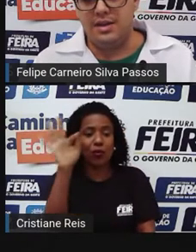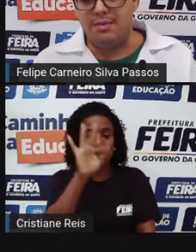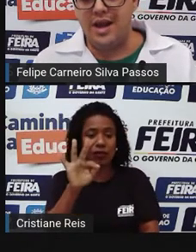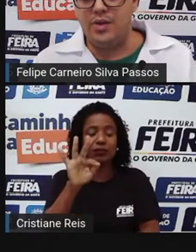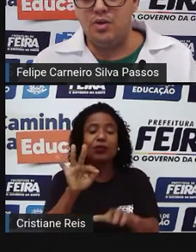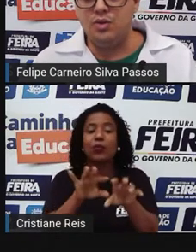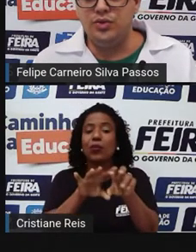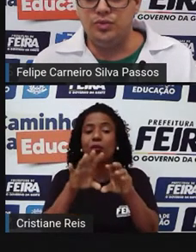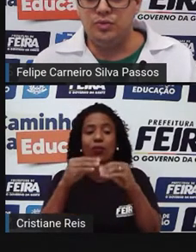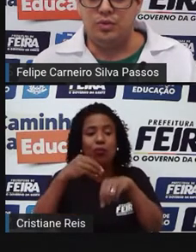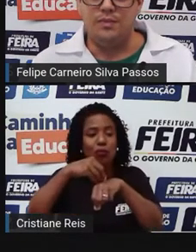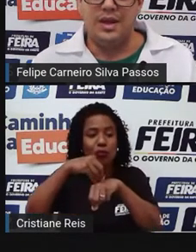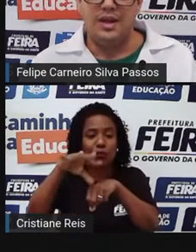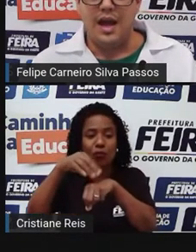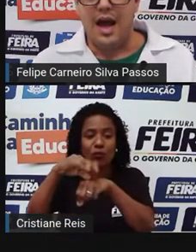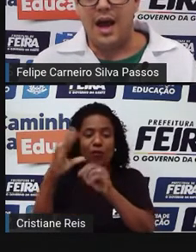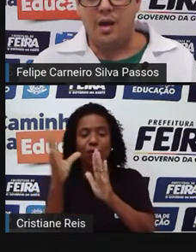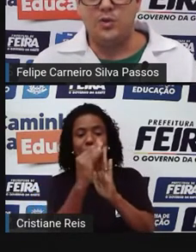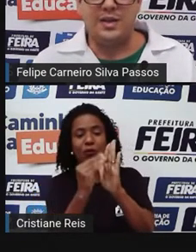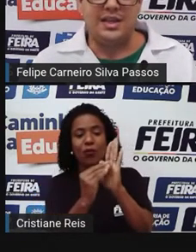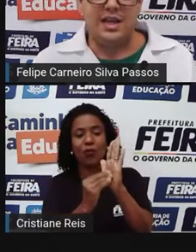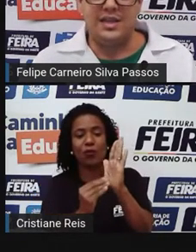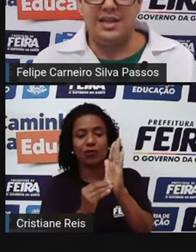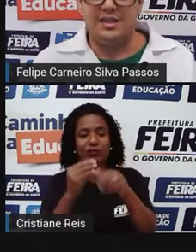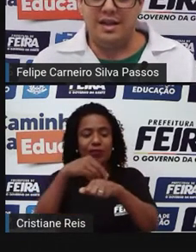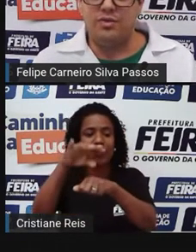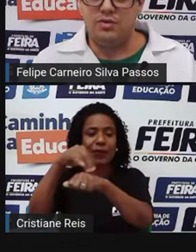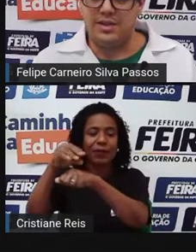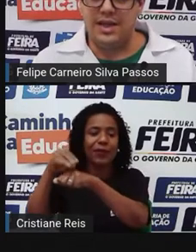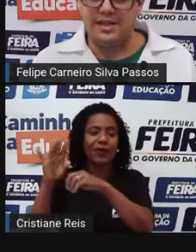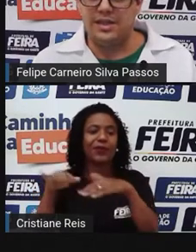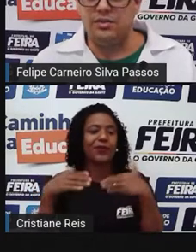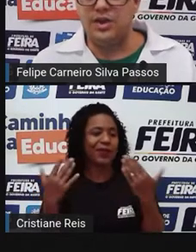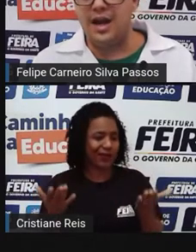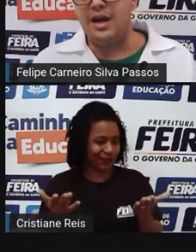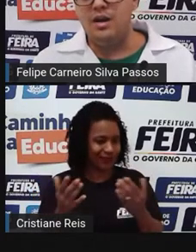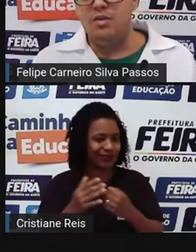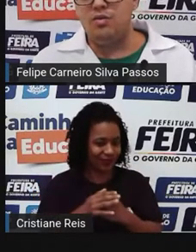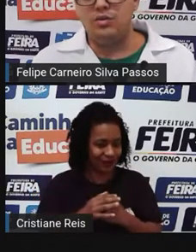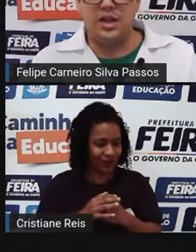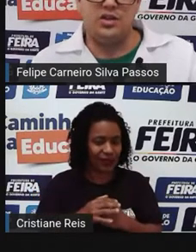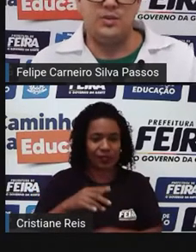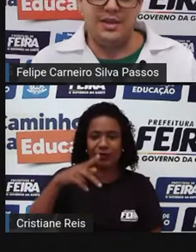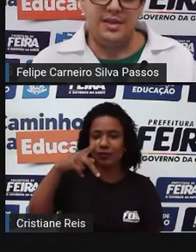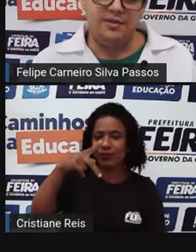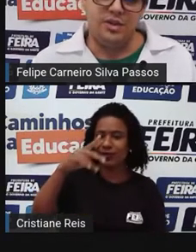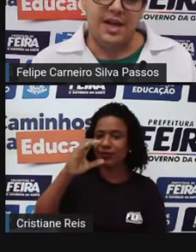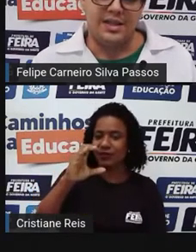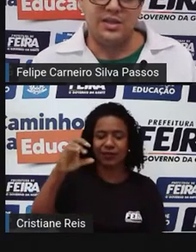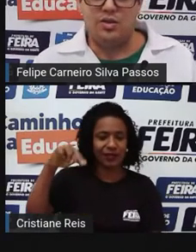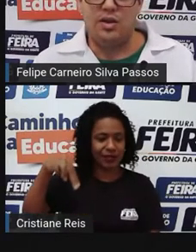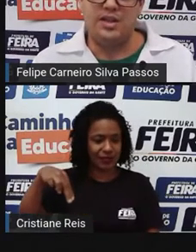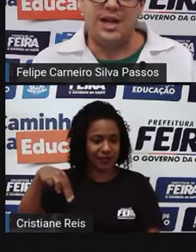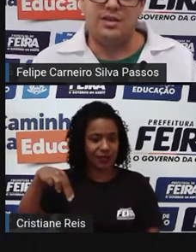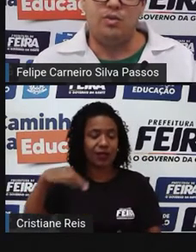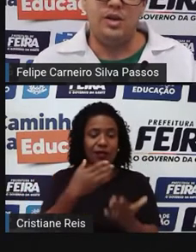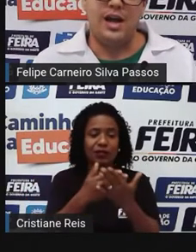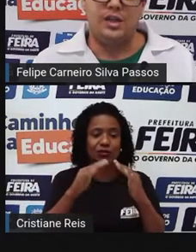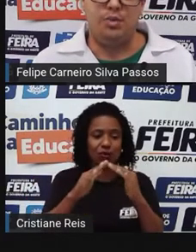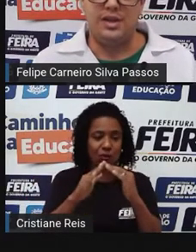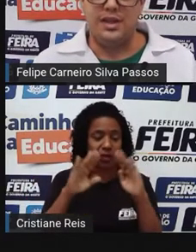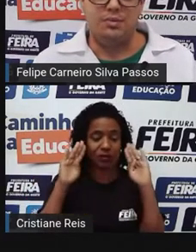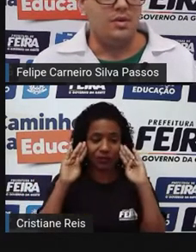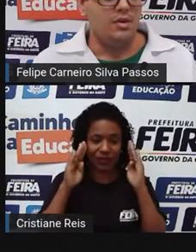trabalham em conjunto. Os PCNs, eles levam em consideração já o contexto específico de cada escola, de cada